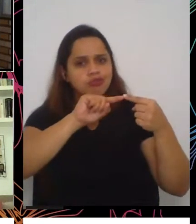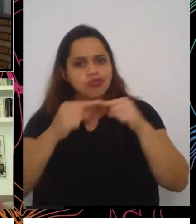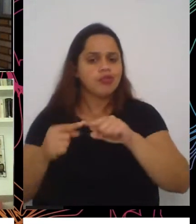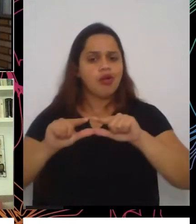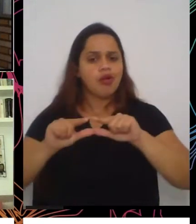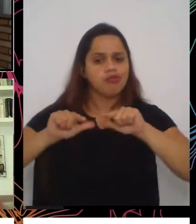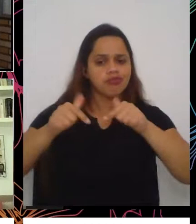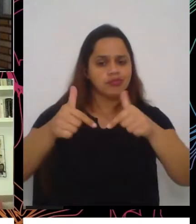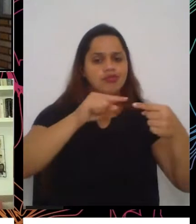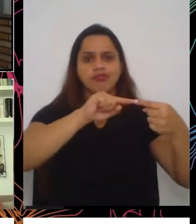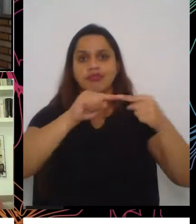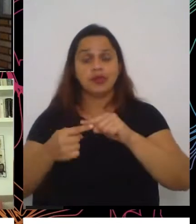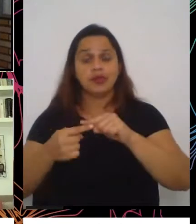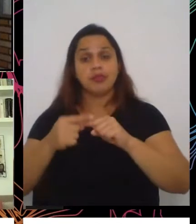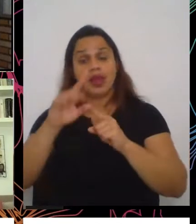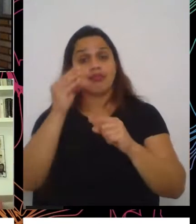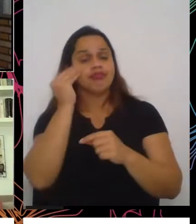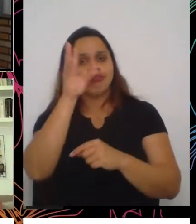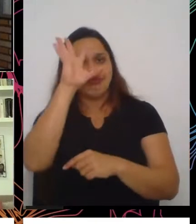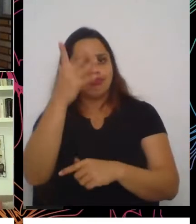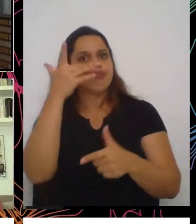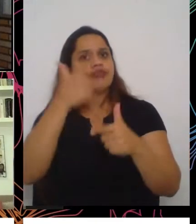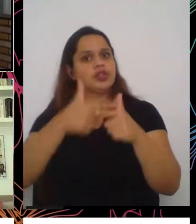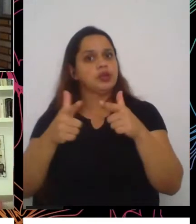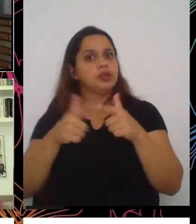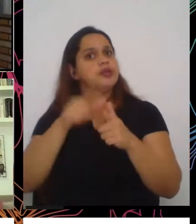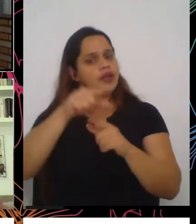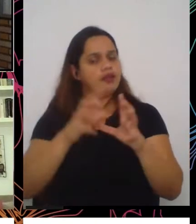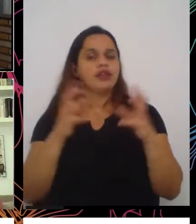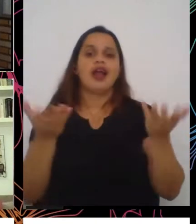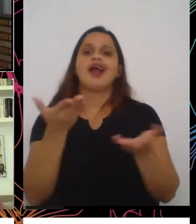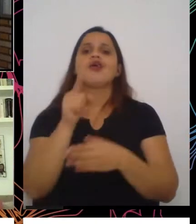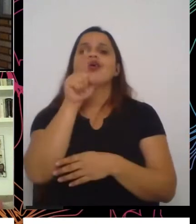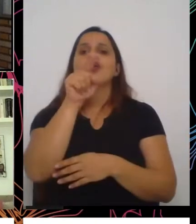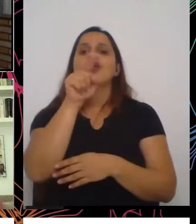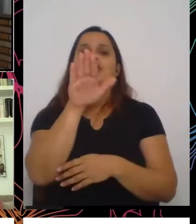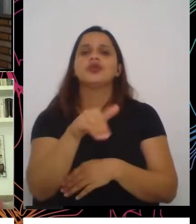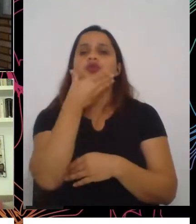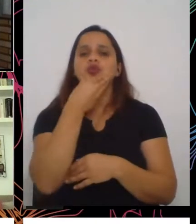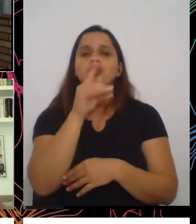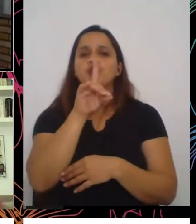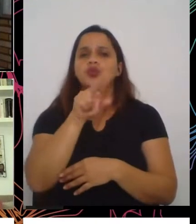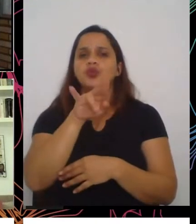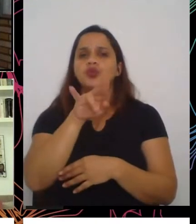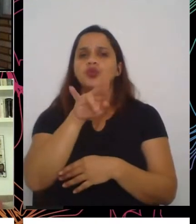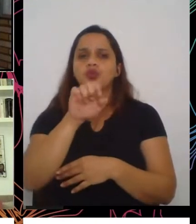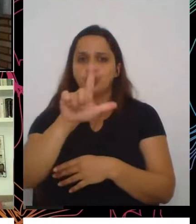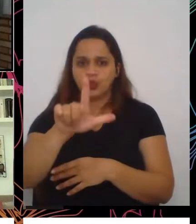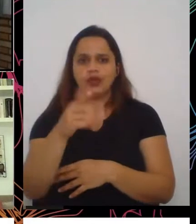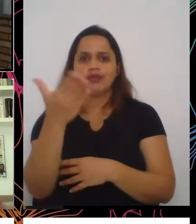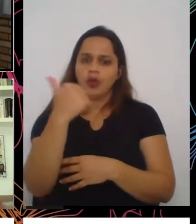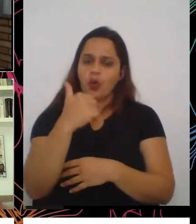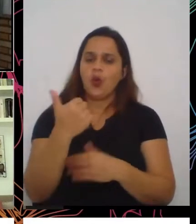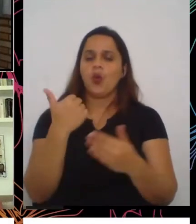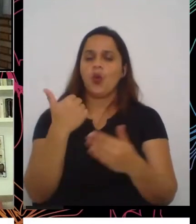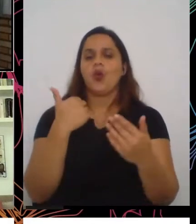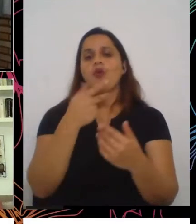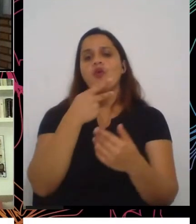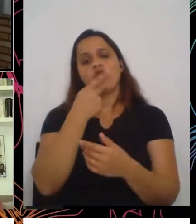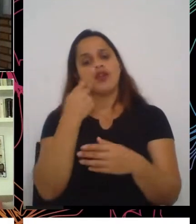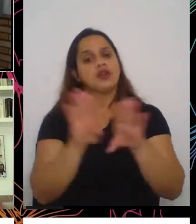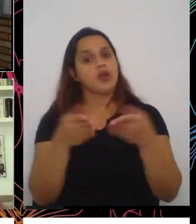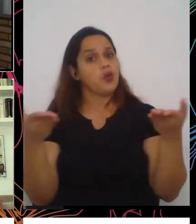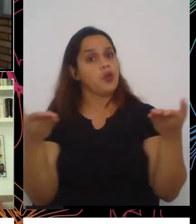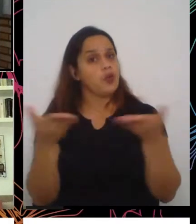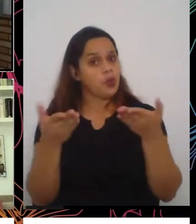que é grande. Nesse sentido, Daniel, vou te chamar agora para a conversa. E o que nós estamos vivendo hoje é um